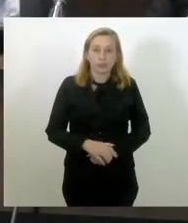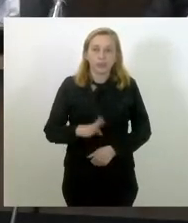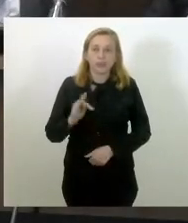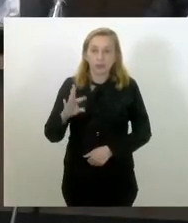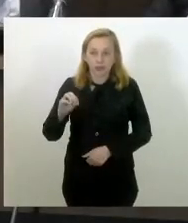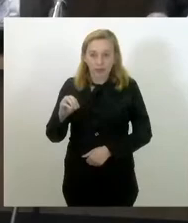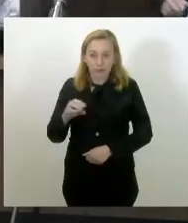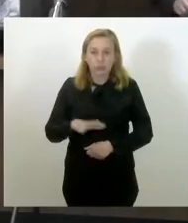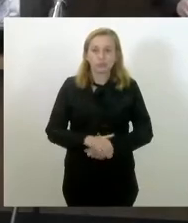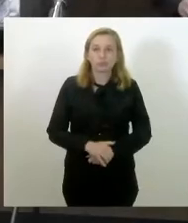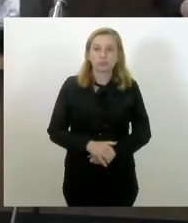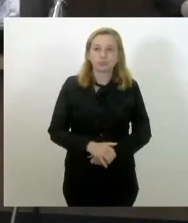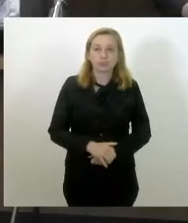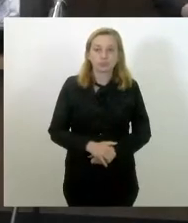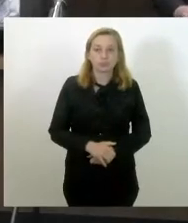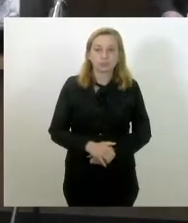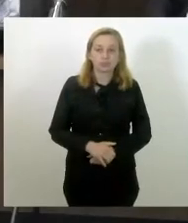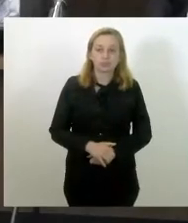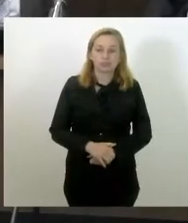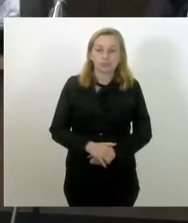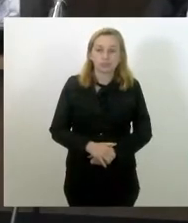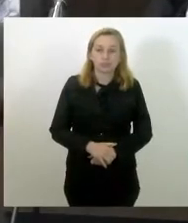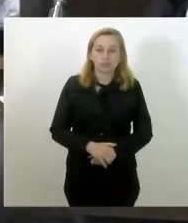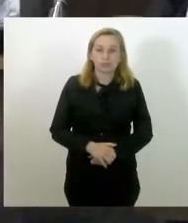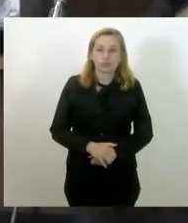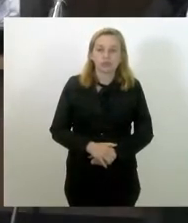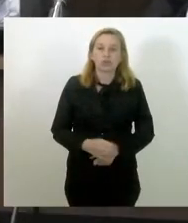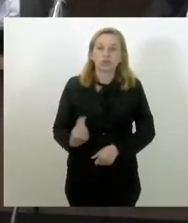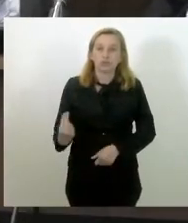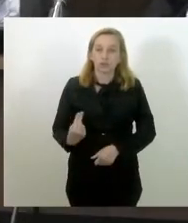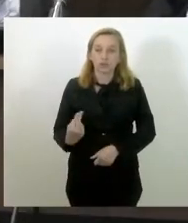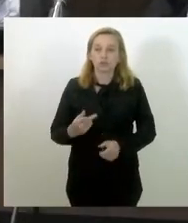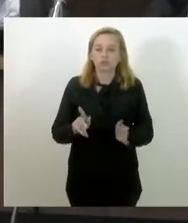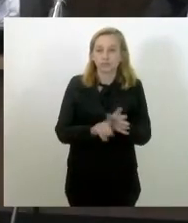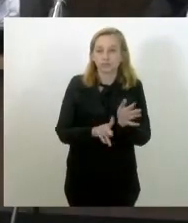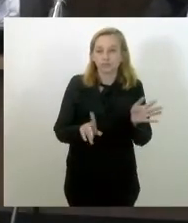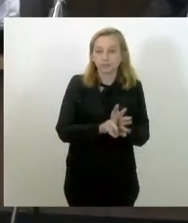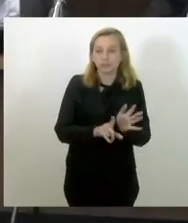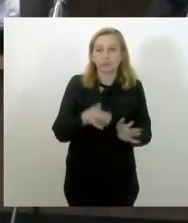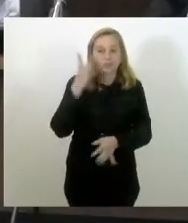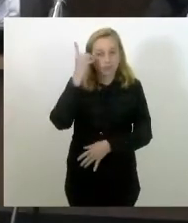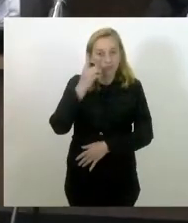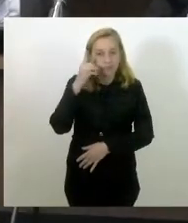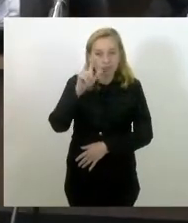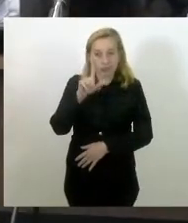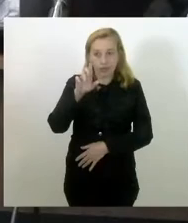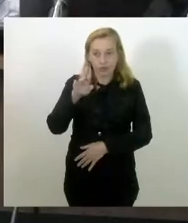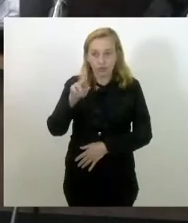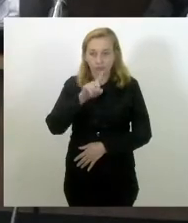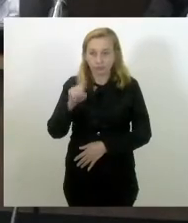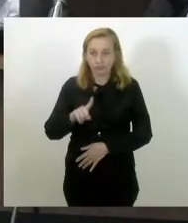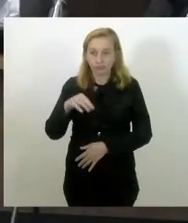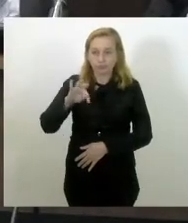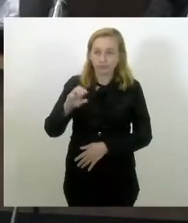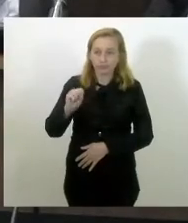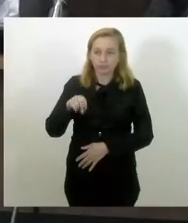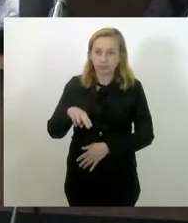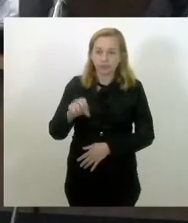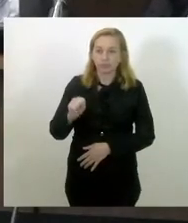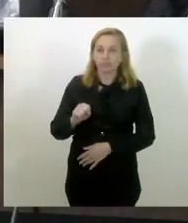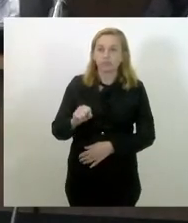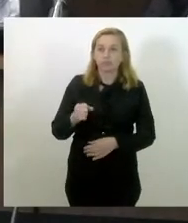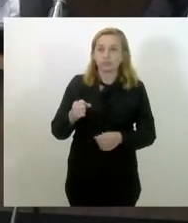Bebeto, os coautores do projeto de lei, deputado Luiz Martins, que declara o município de Areal